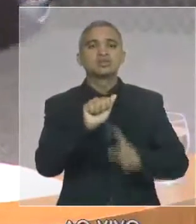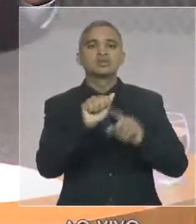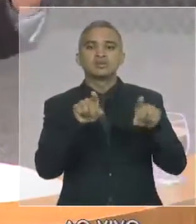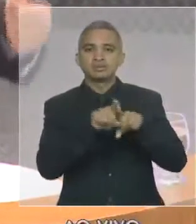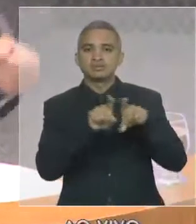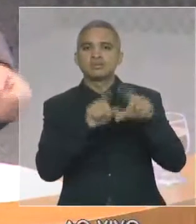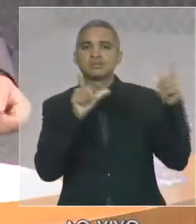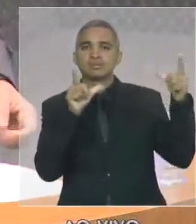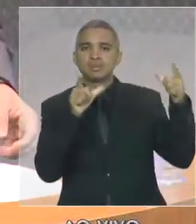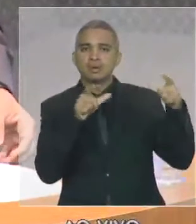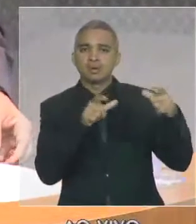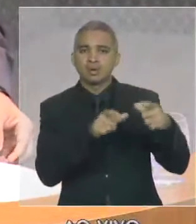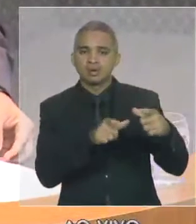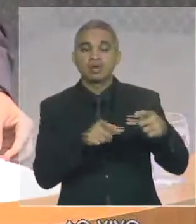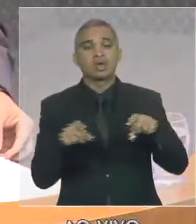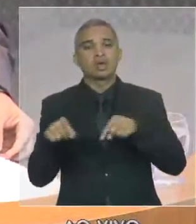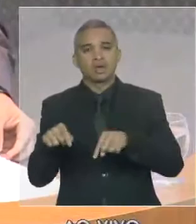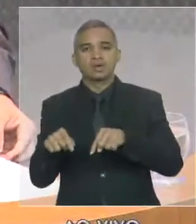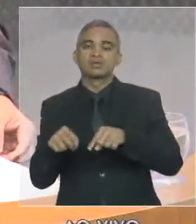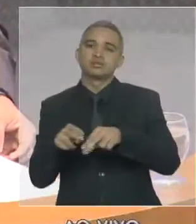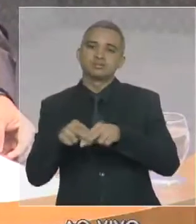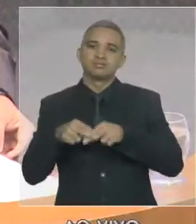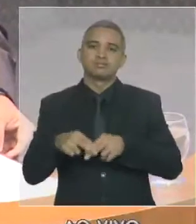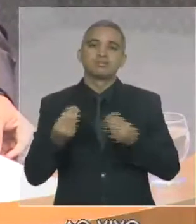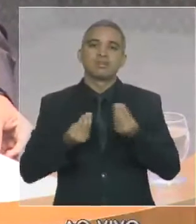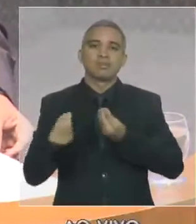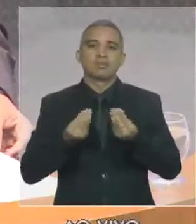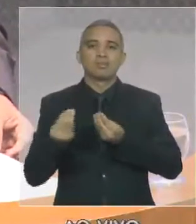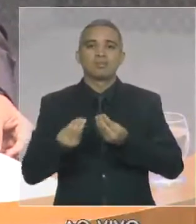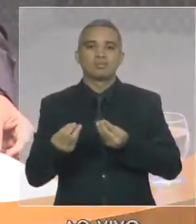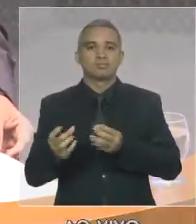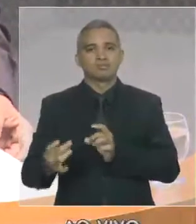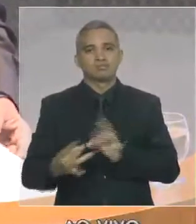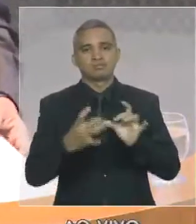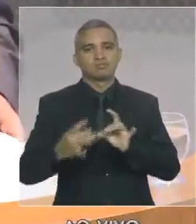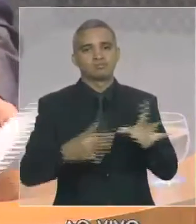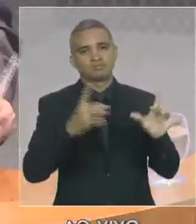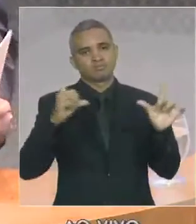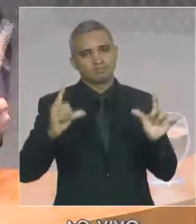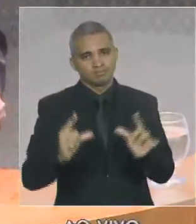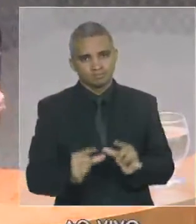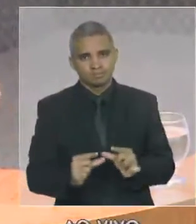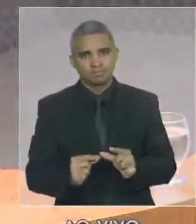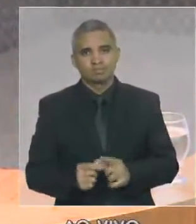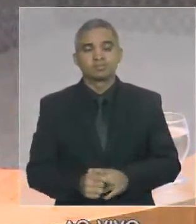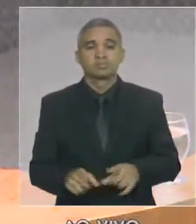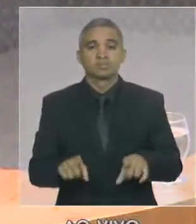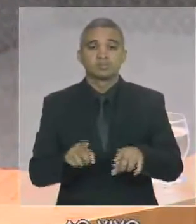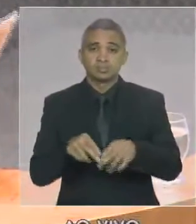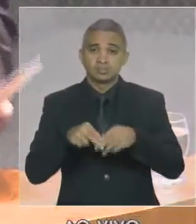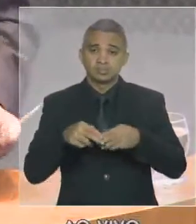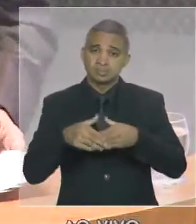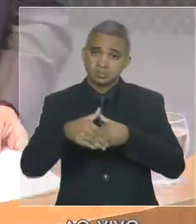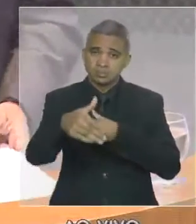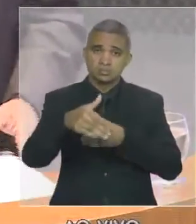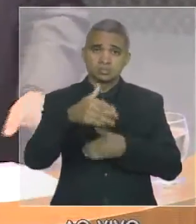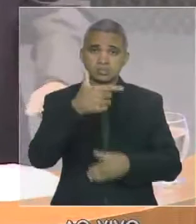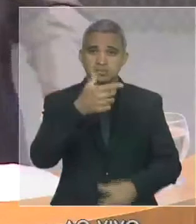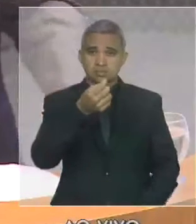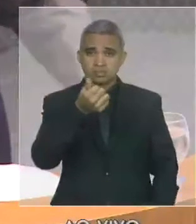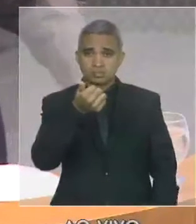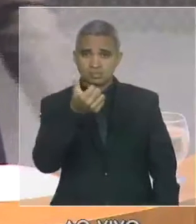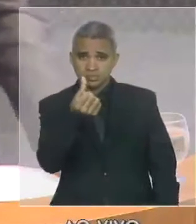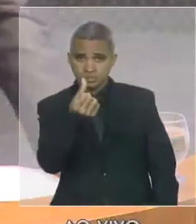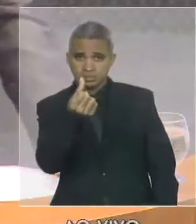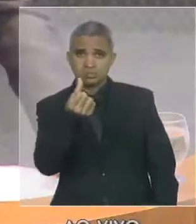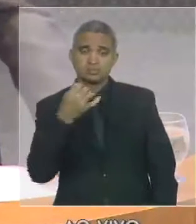nossa exportadora de commodities. Temos também, portanto, um quadro recessivo em 2016. E é importante